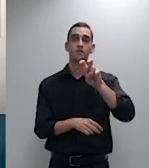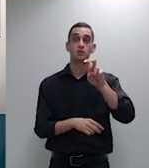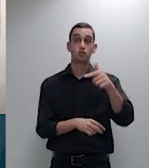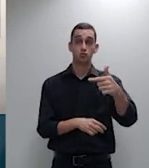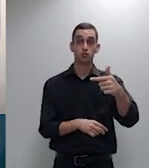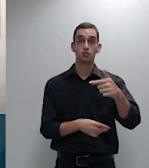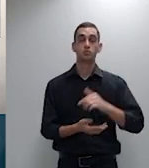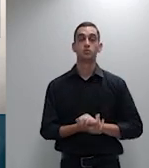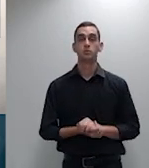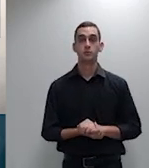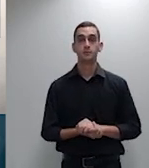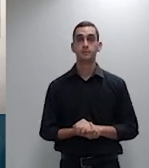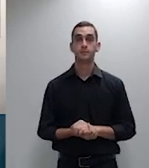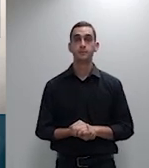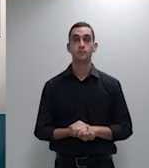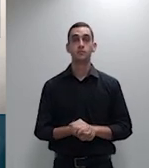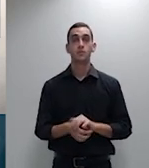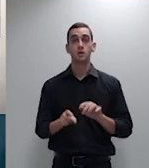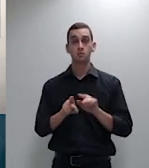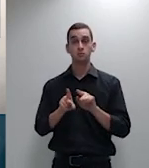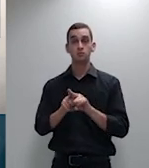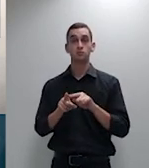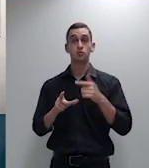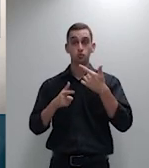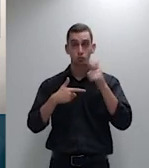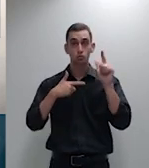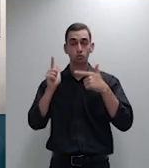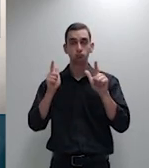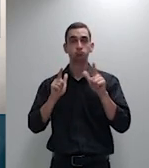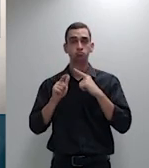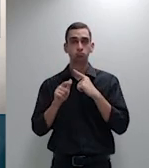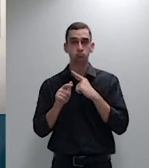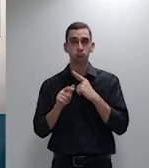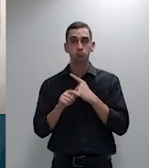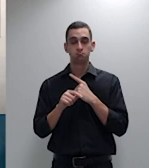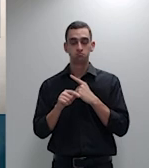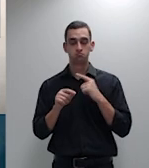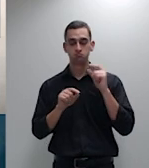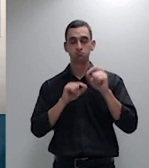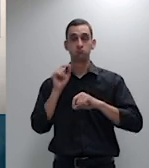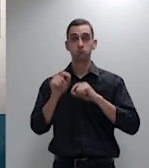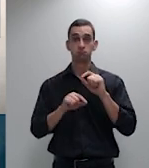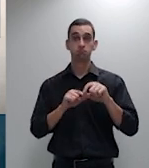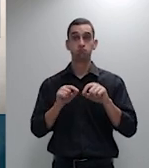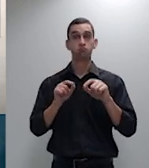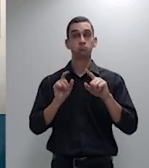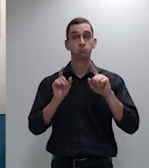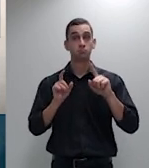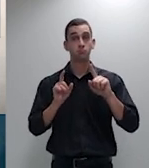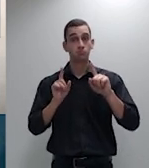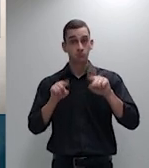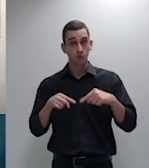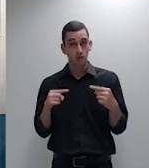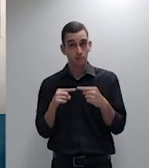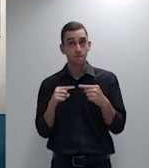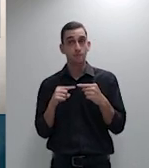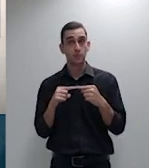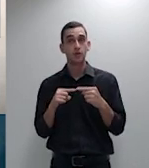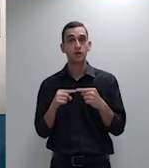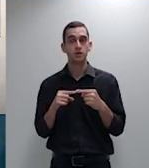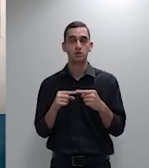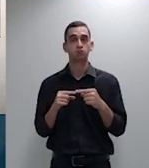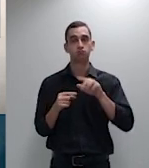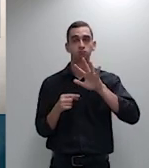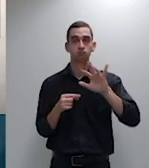já está estabelecido nada mais é que o cumprimento com exação da sábia